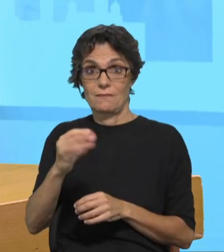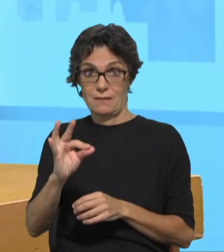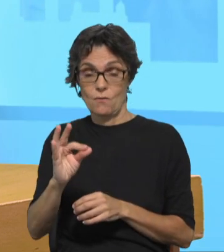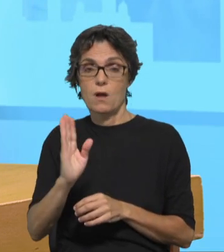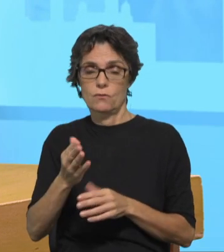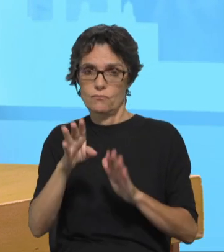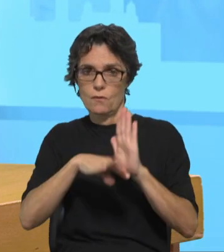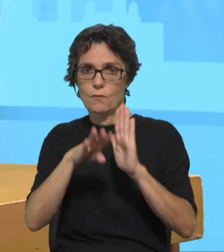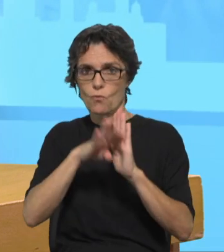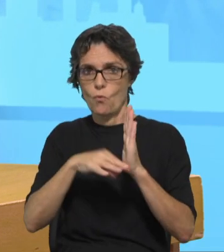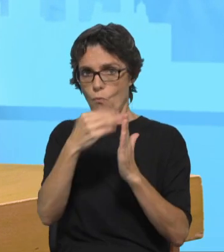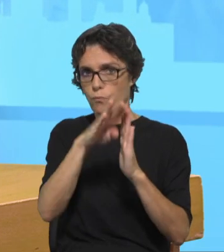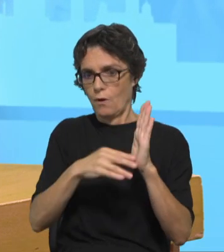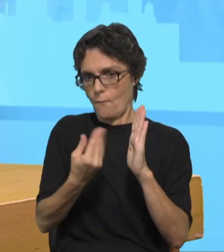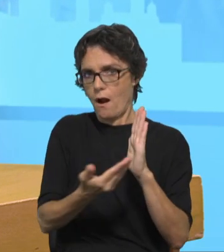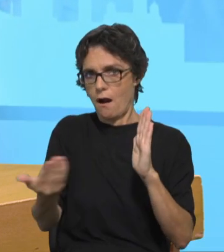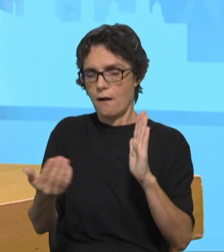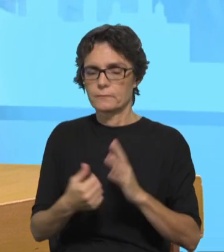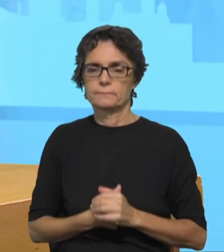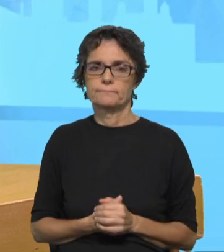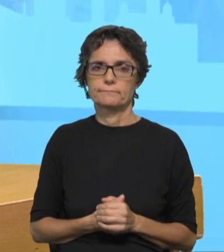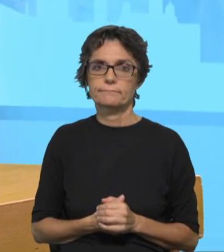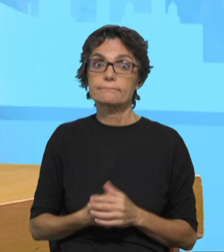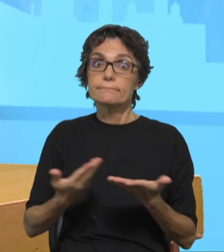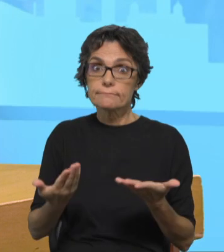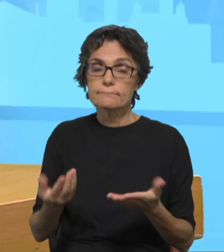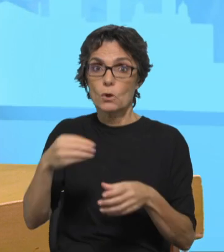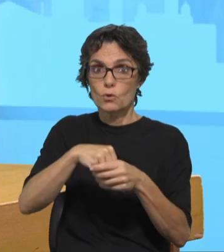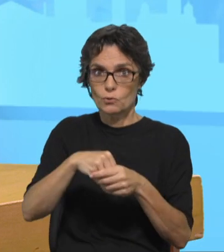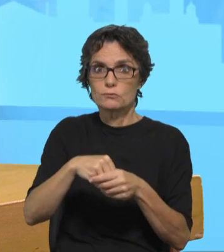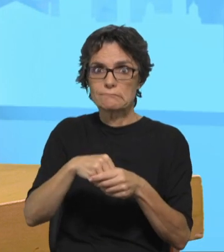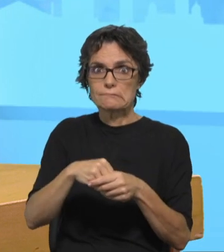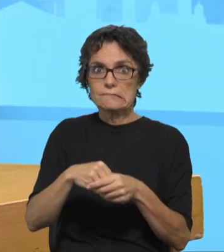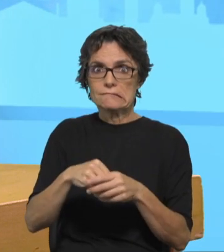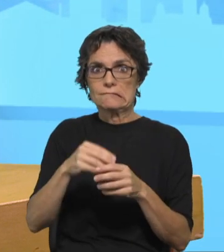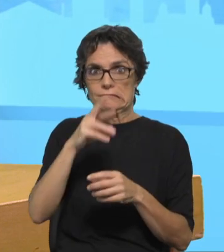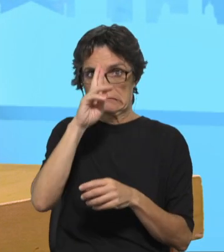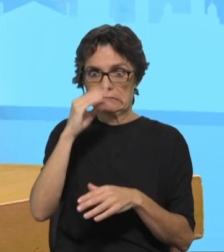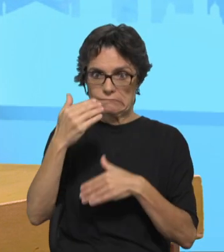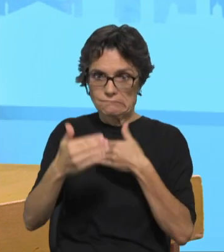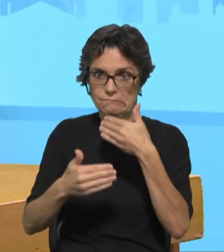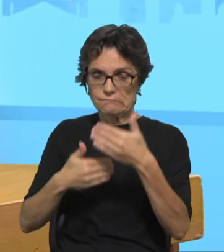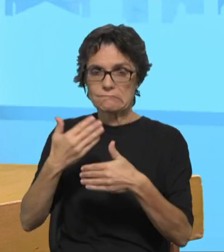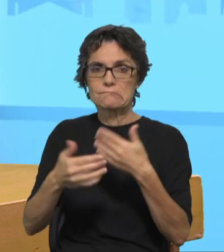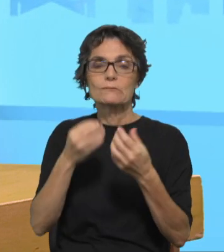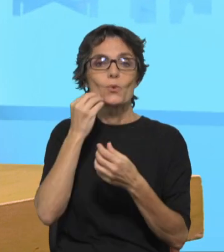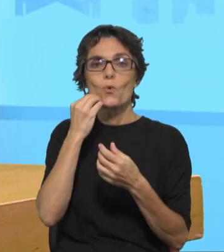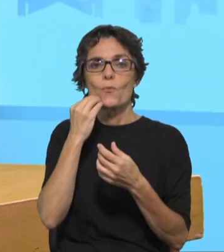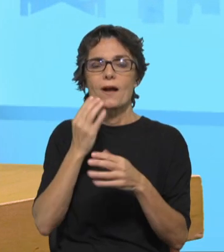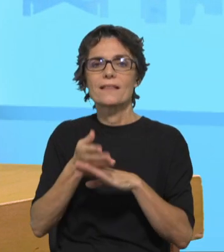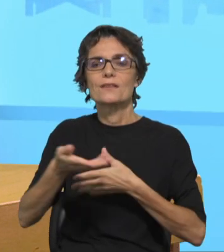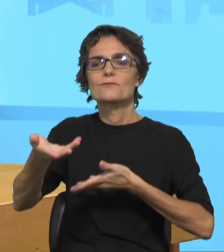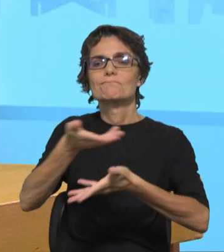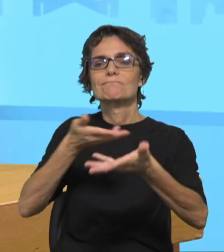programação. Agora, dar alma a isto, dar conteúdo, tem que ser também o voltar a congregar as pessoas, não é?